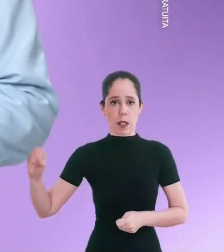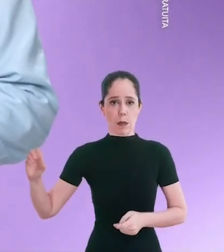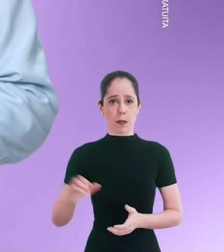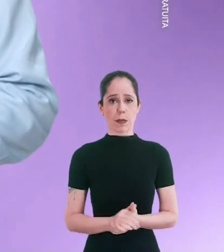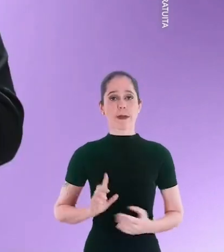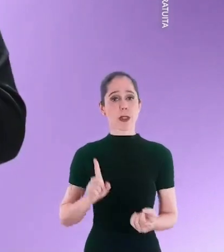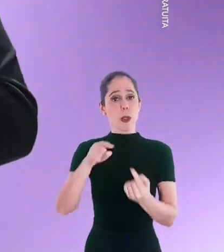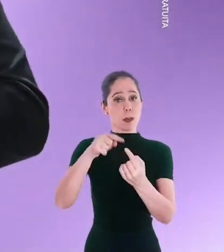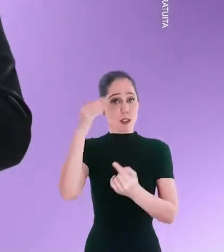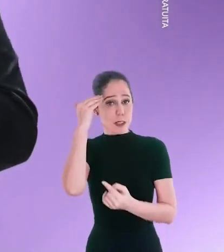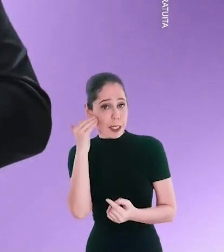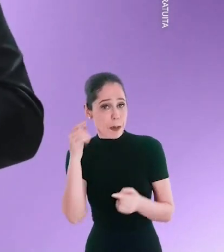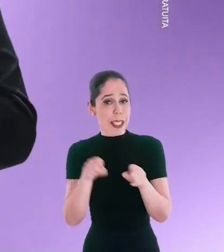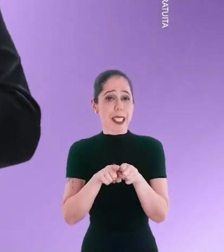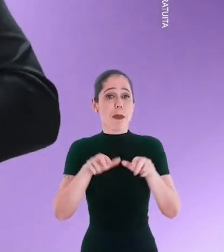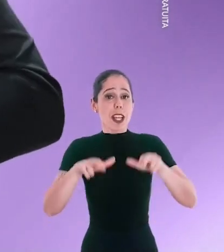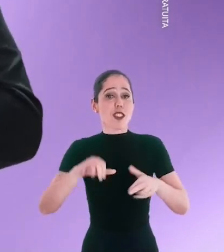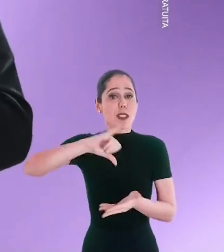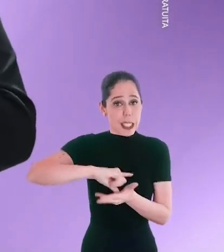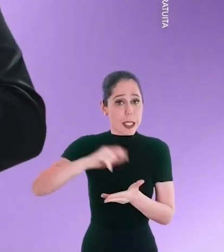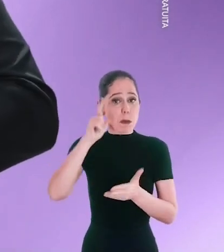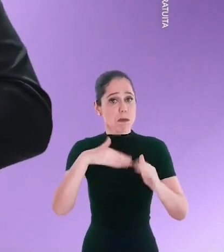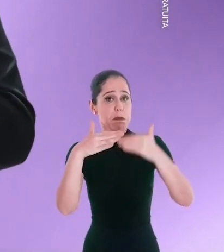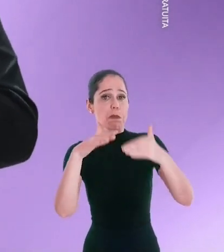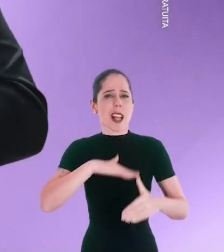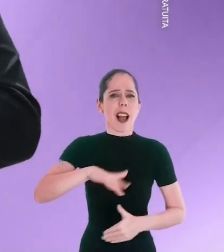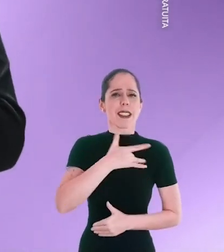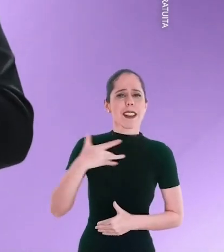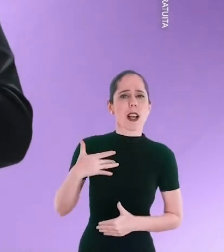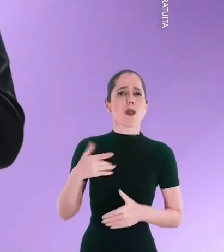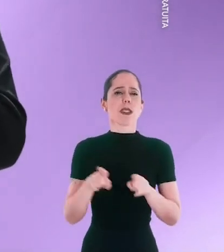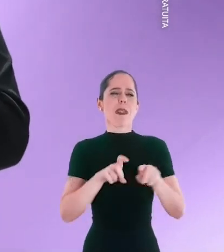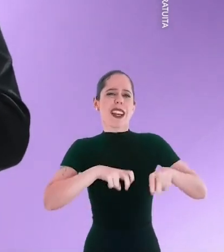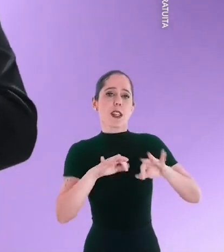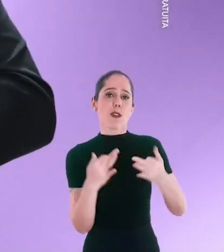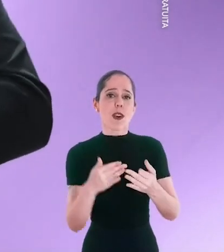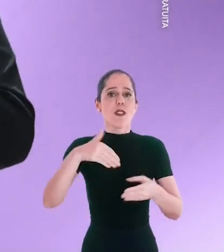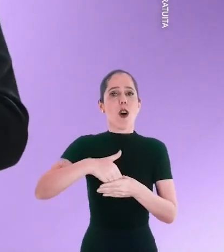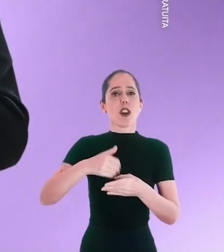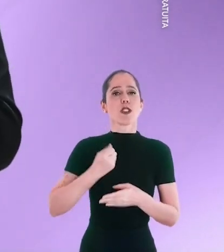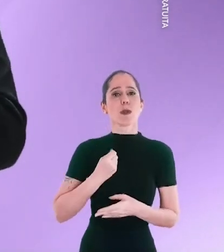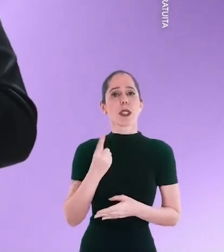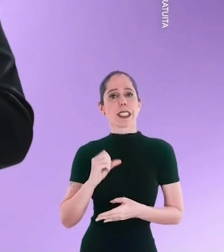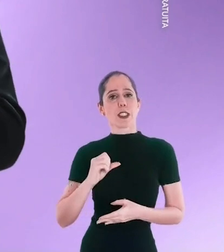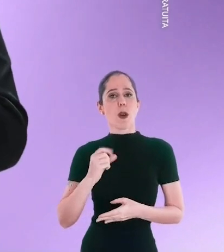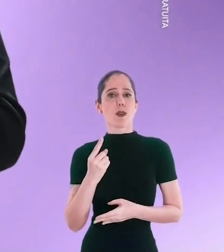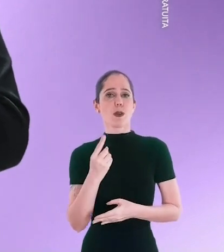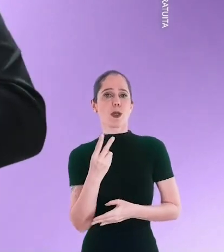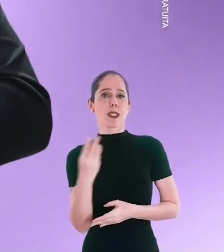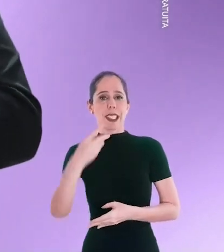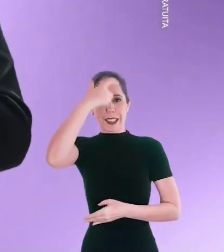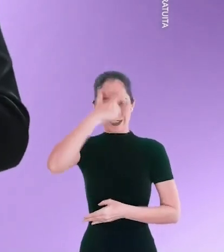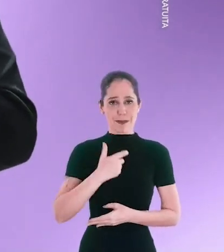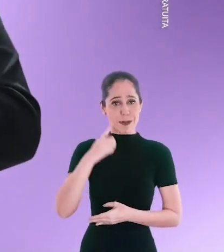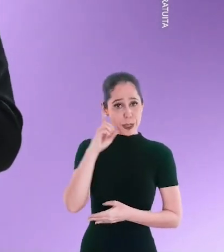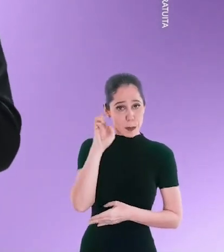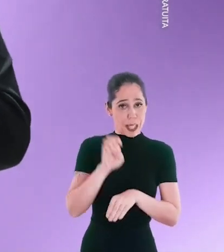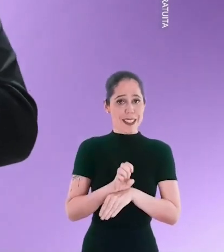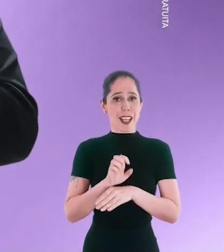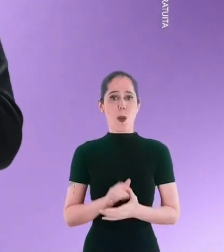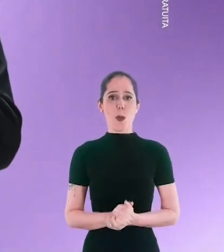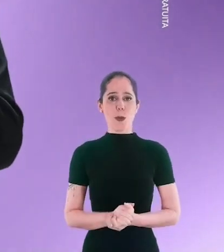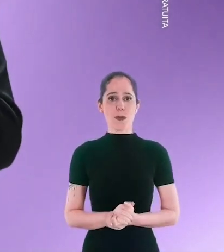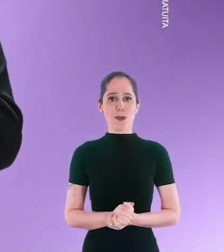carão 19 mil. Para Santa Maria e região central crescer na saúde e agricultura familiar, vote 19123. Tony